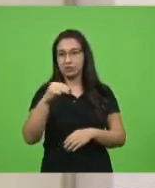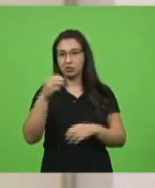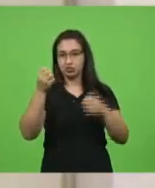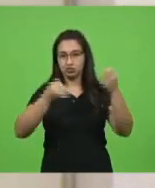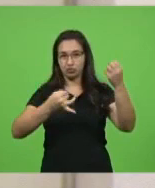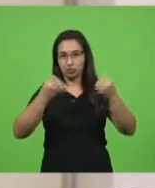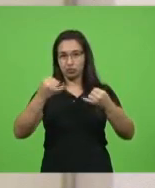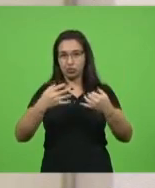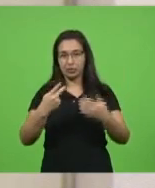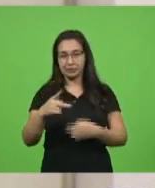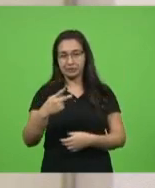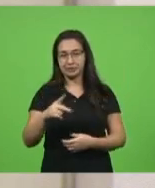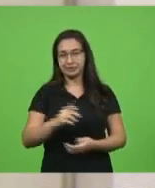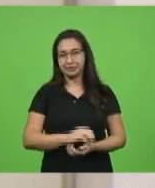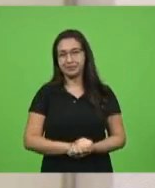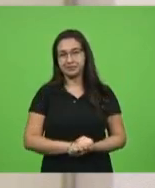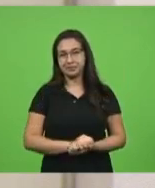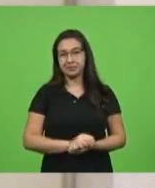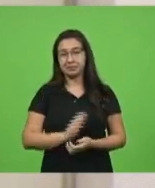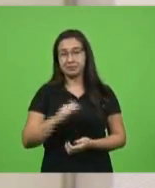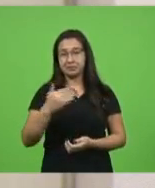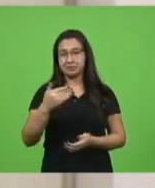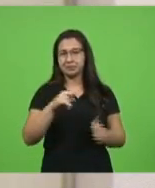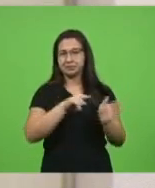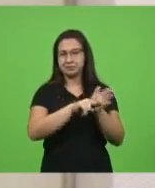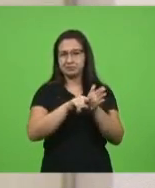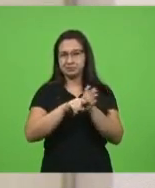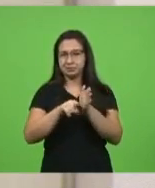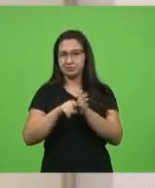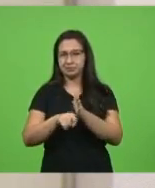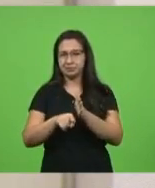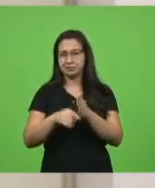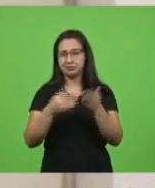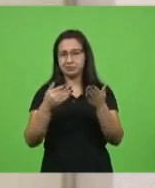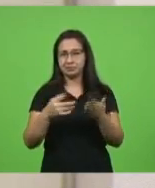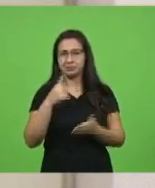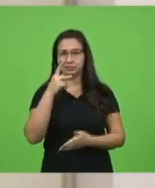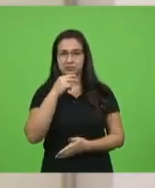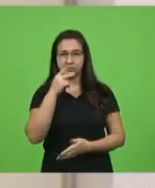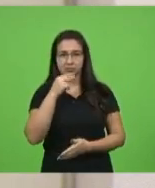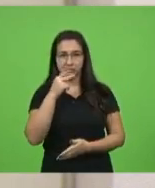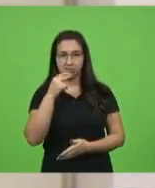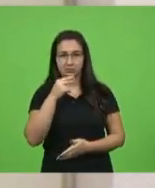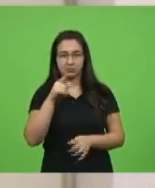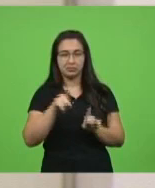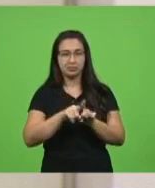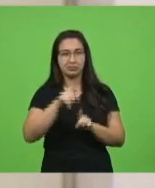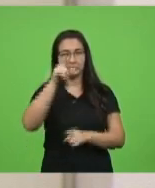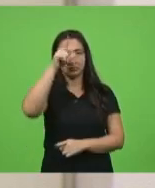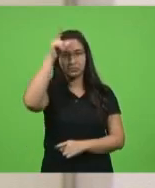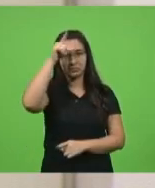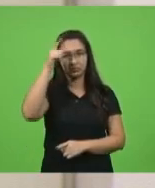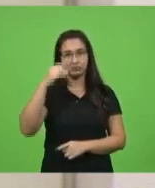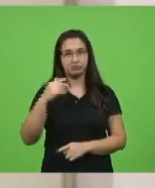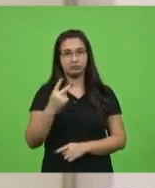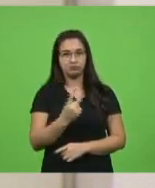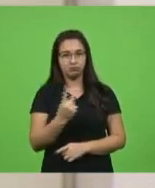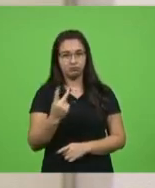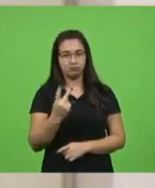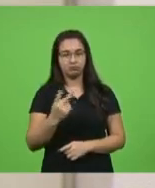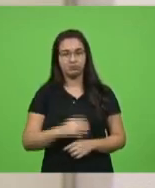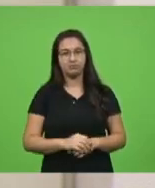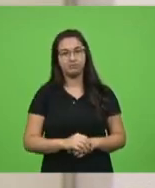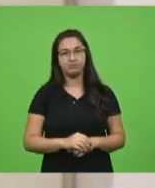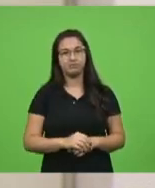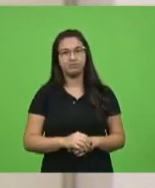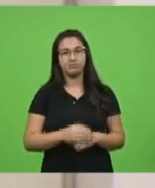Em seguida, fizeram seus questionamentos os senhores deputados Kennedy Nunes e sargento Lima, respectivamente, na qualidade